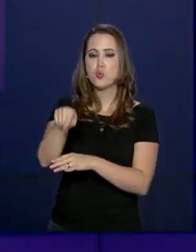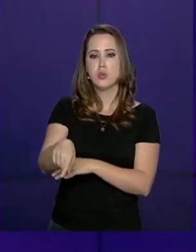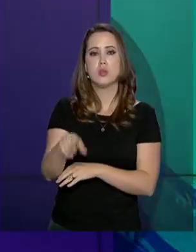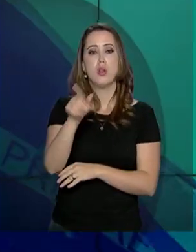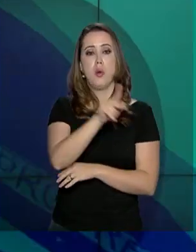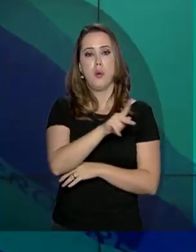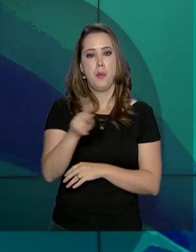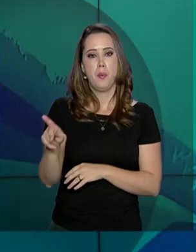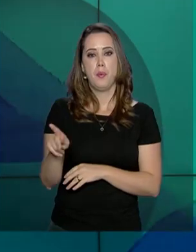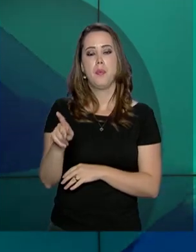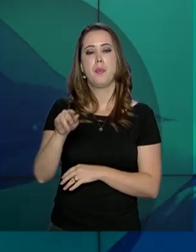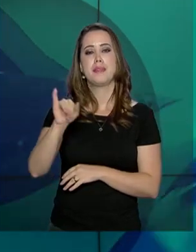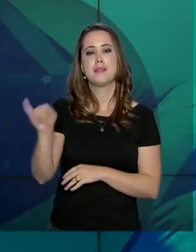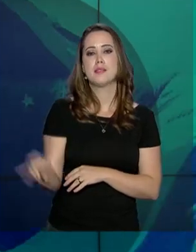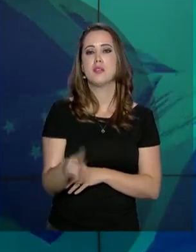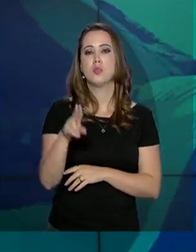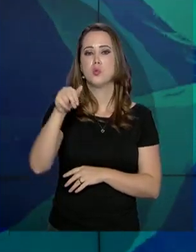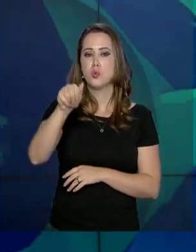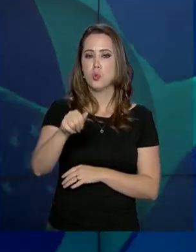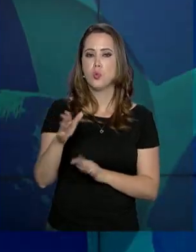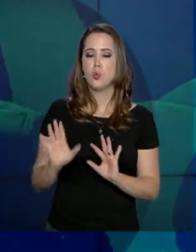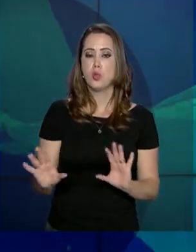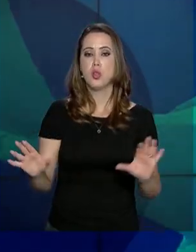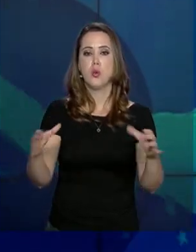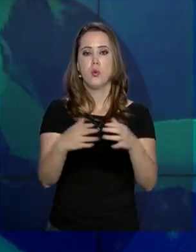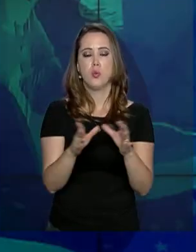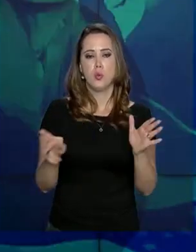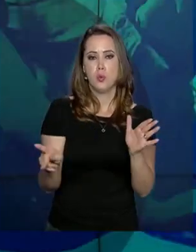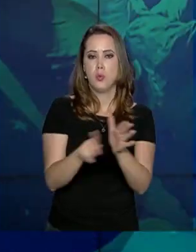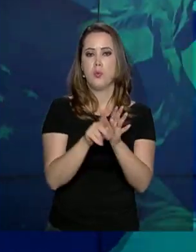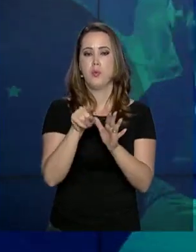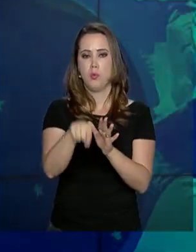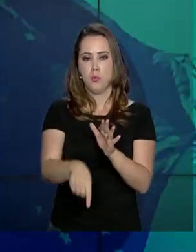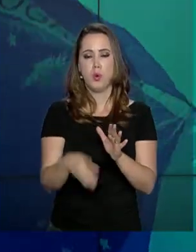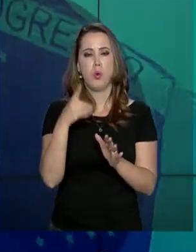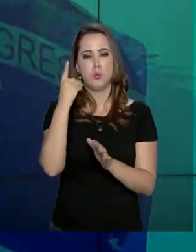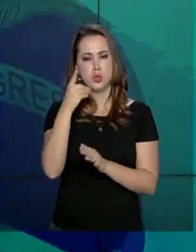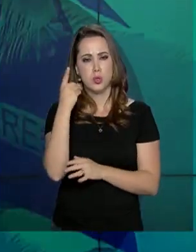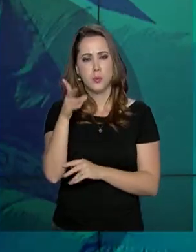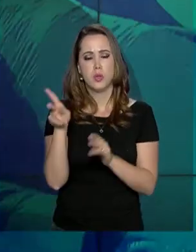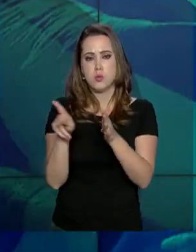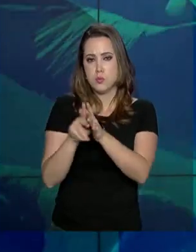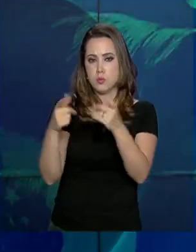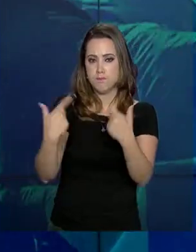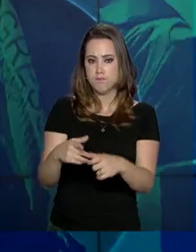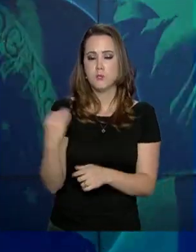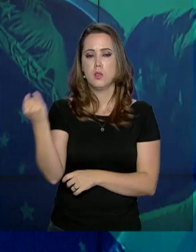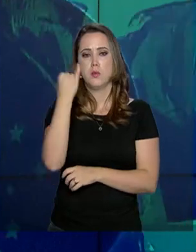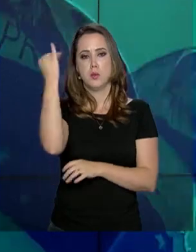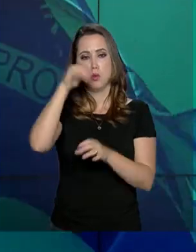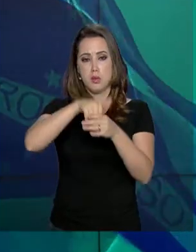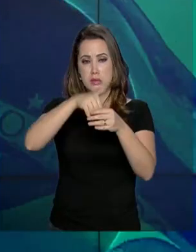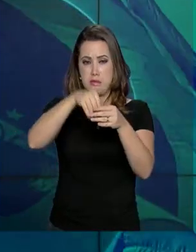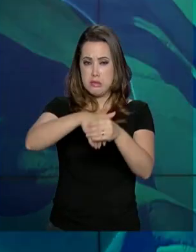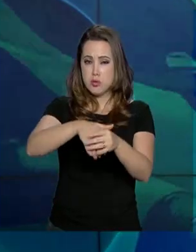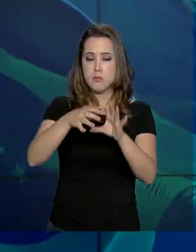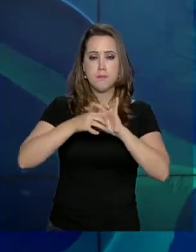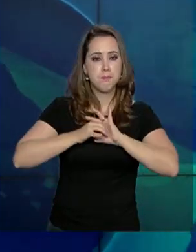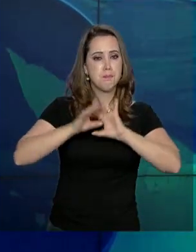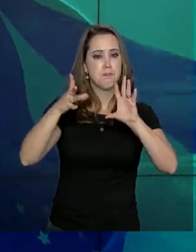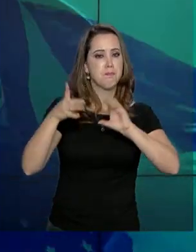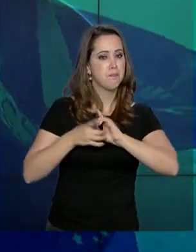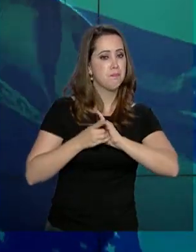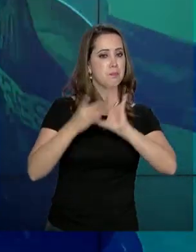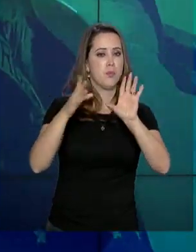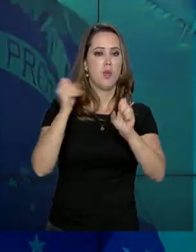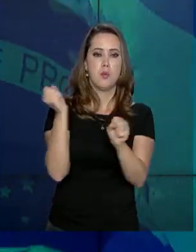encarregado, Juan Guaidó, e à Assembleia Nacional e destacam a importância de eleições livres e democráticas